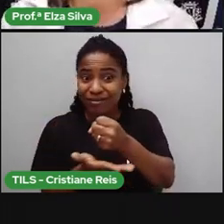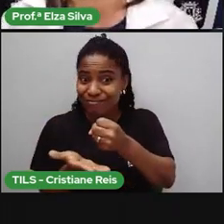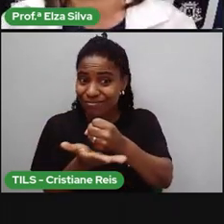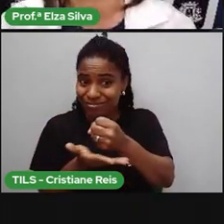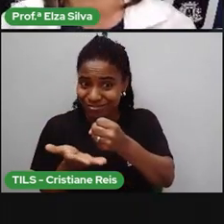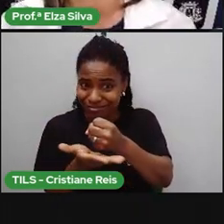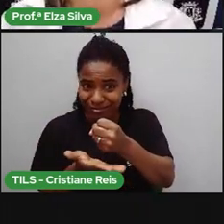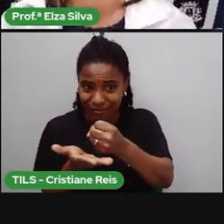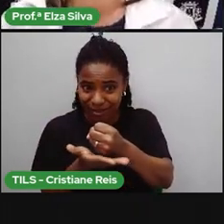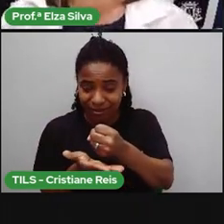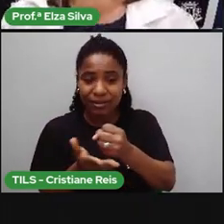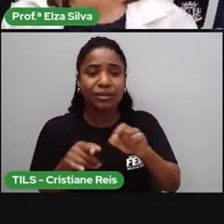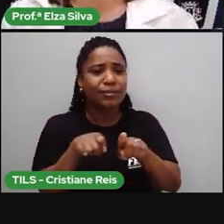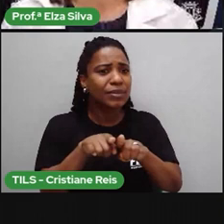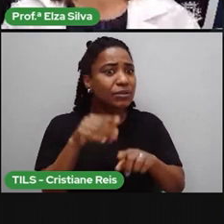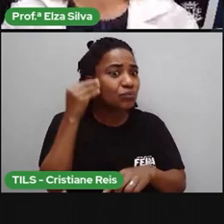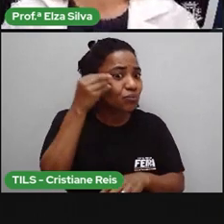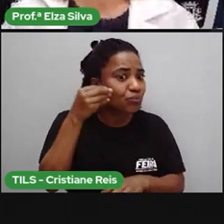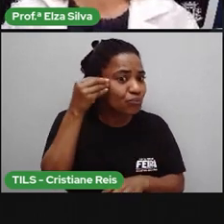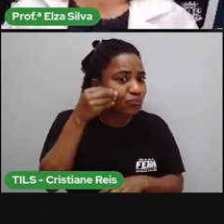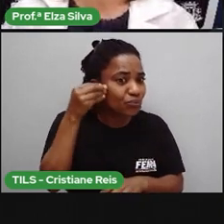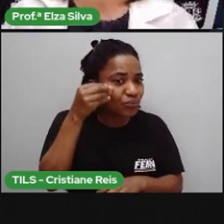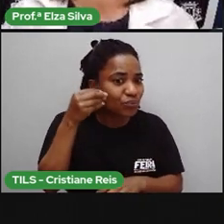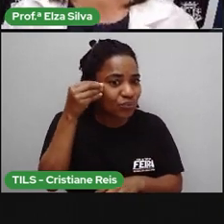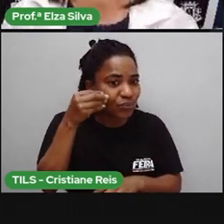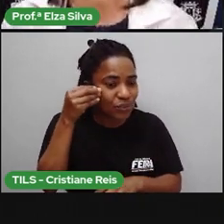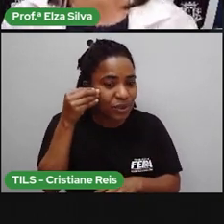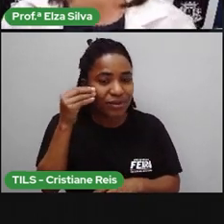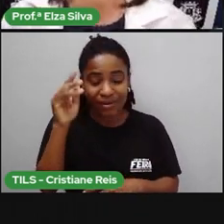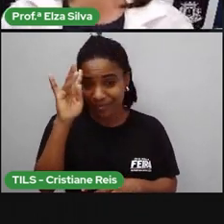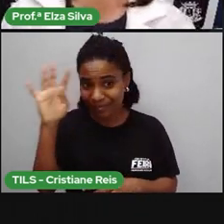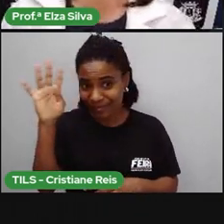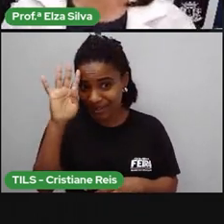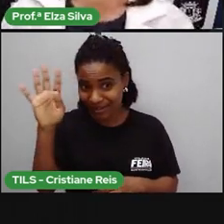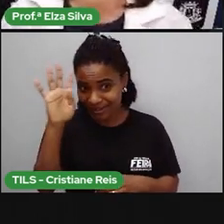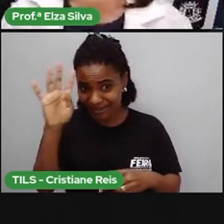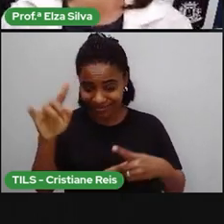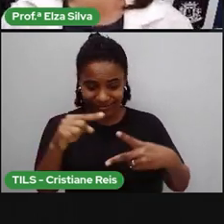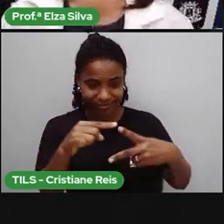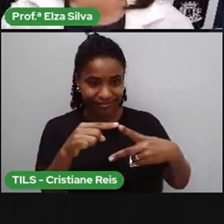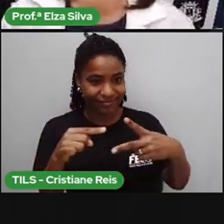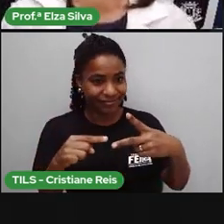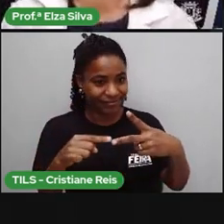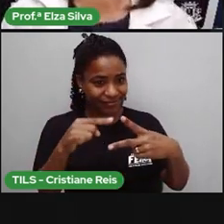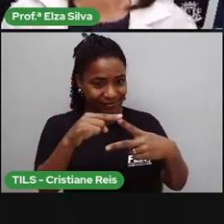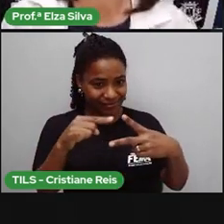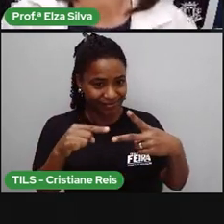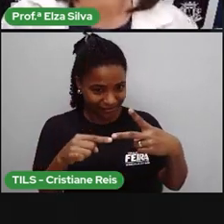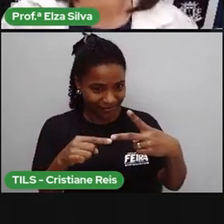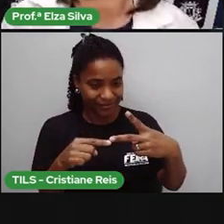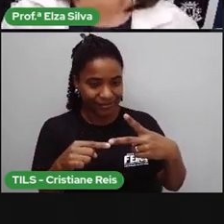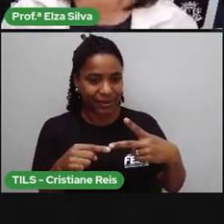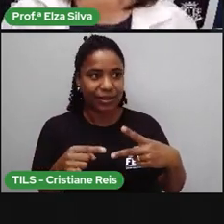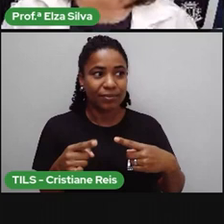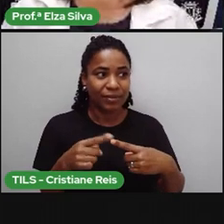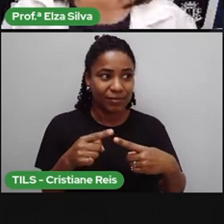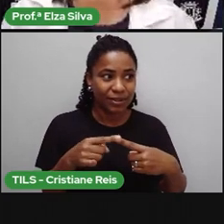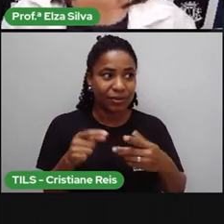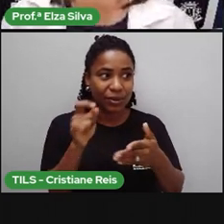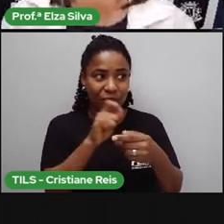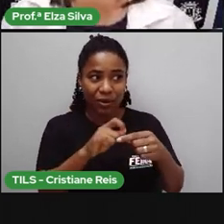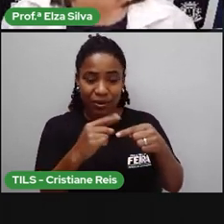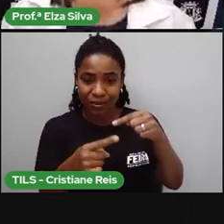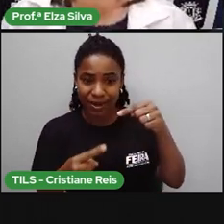experiências, vamos pensar sobre essas duas questões que estão na tela. Registre em seu caderno as suas